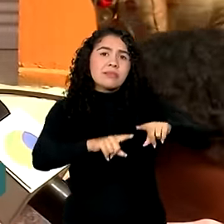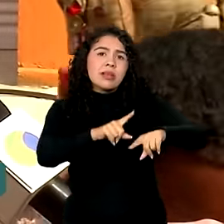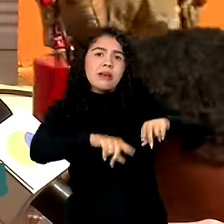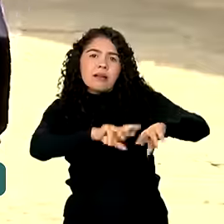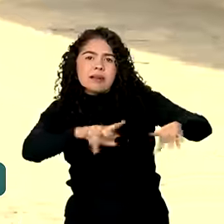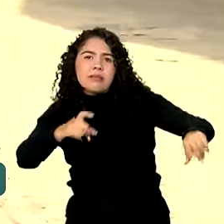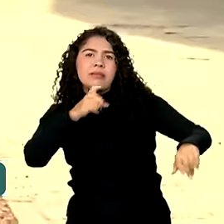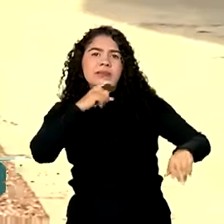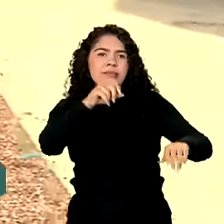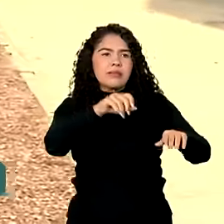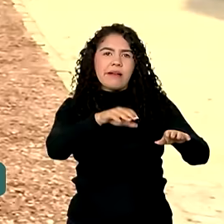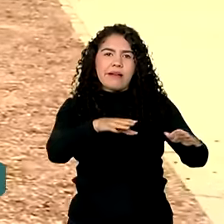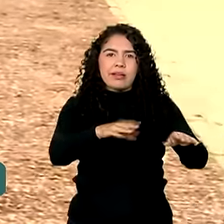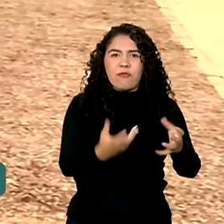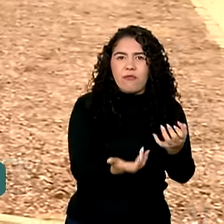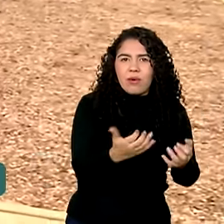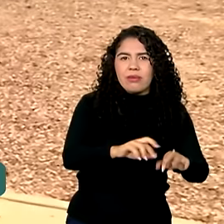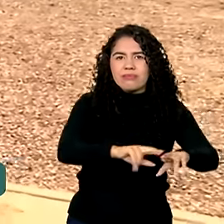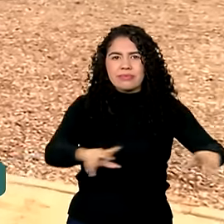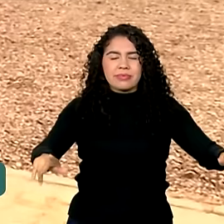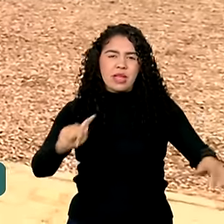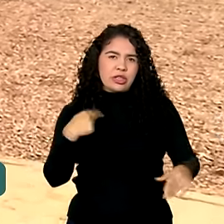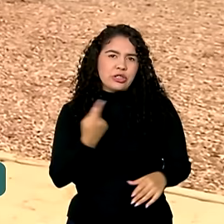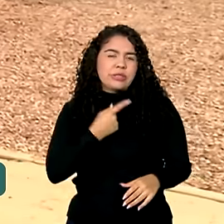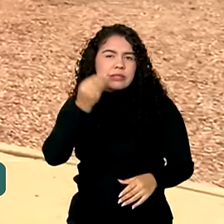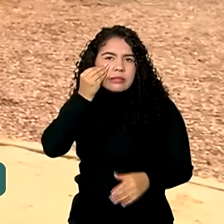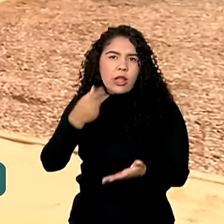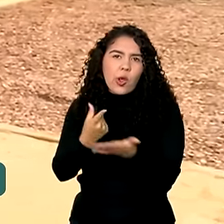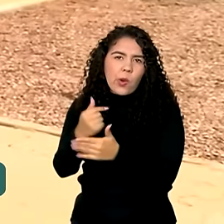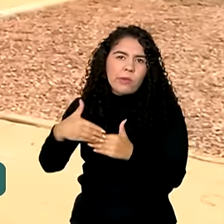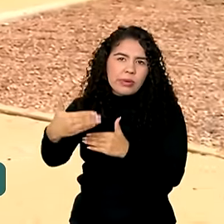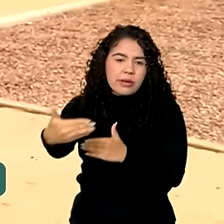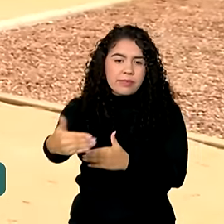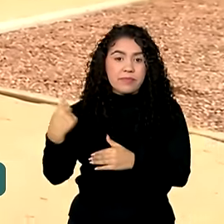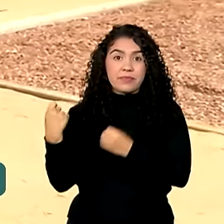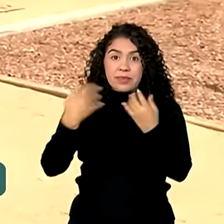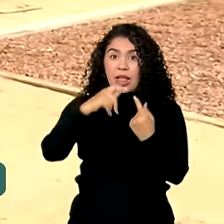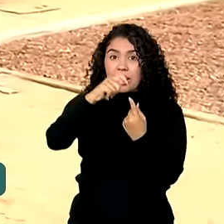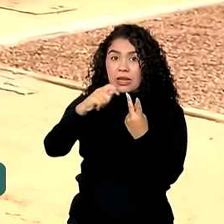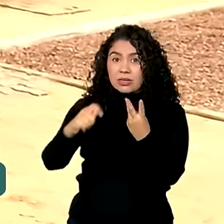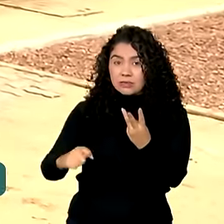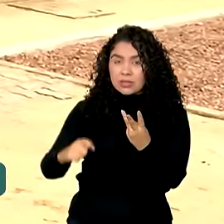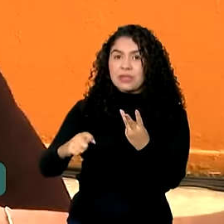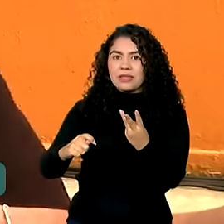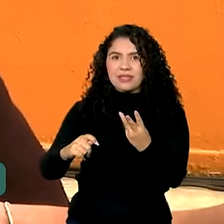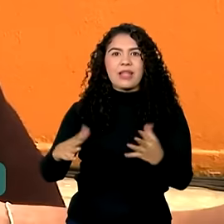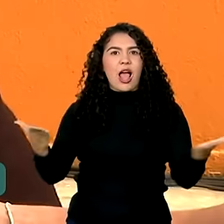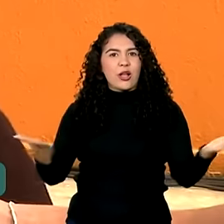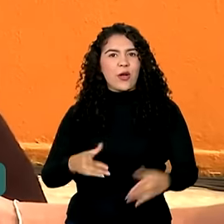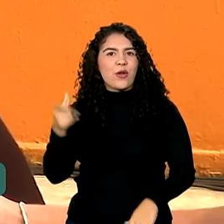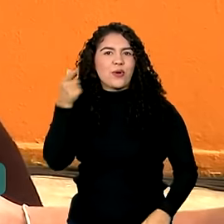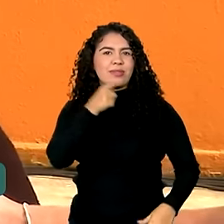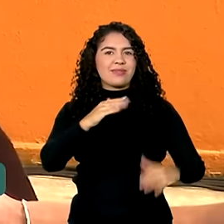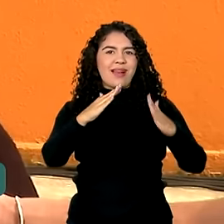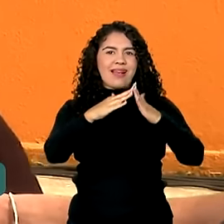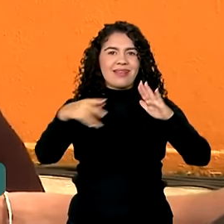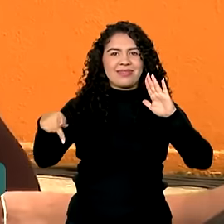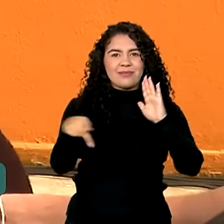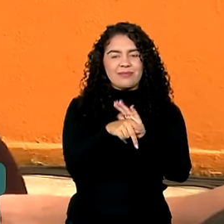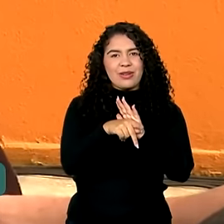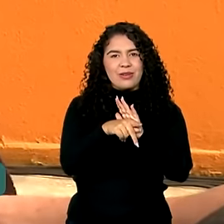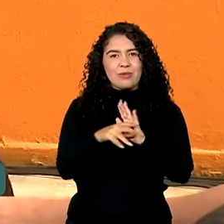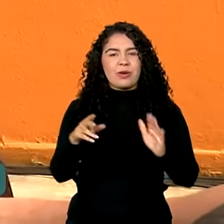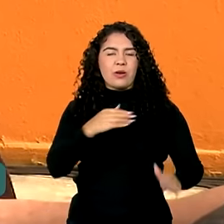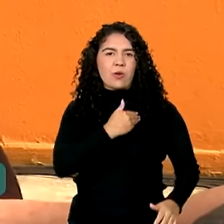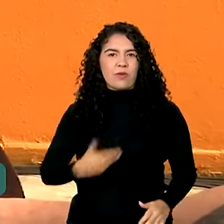corre atrás. Depois de 3 meses do desastre, eles receberam uma casa nova do governo federal. É um sonho realizado,